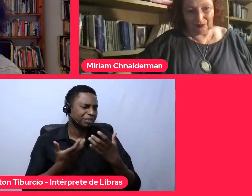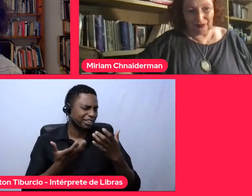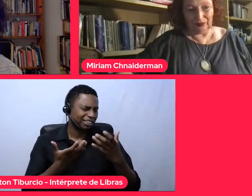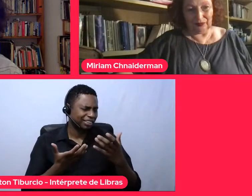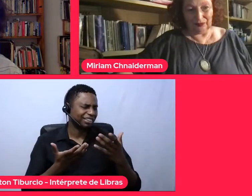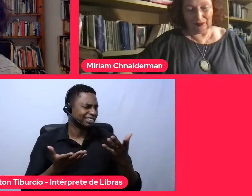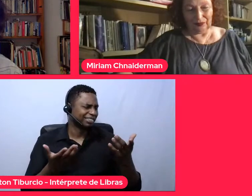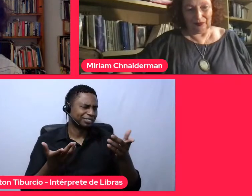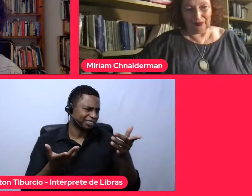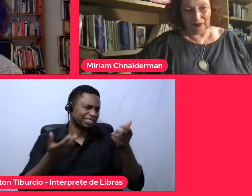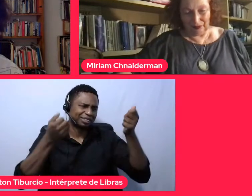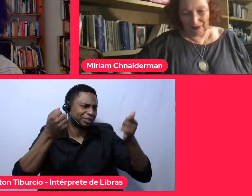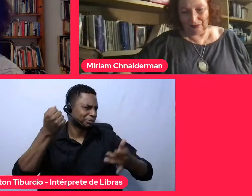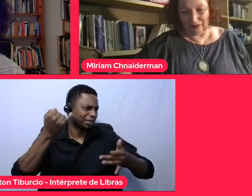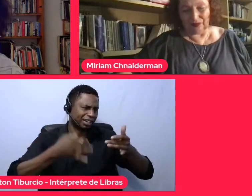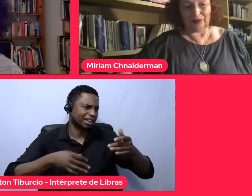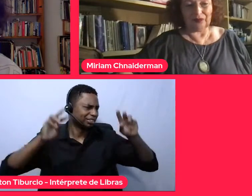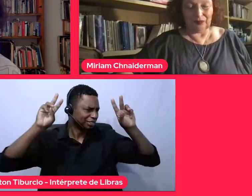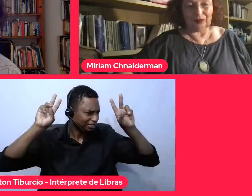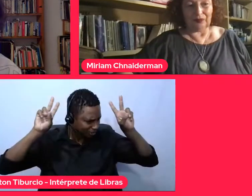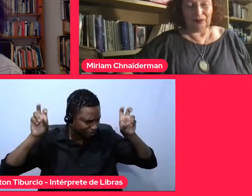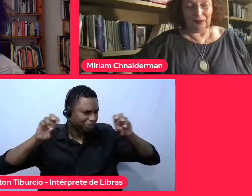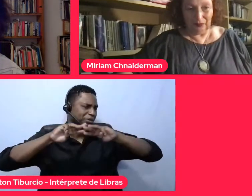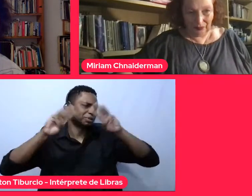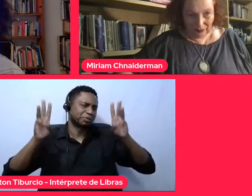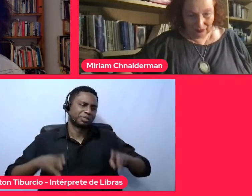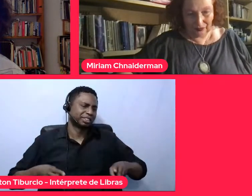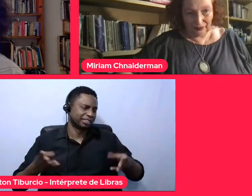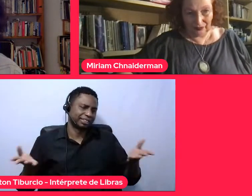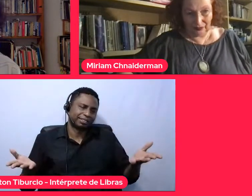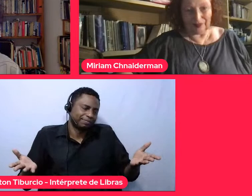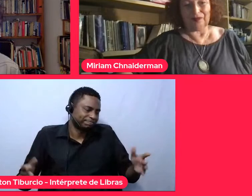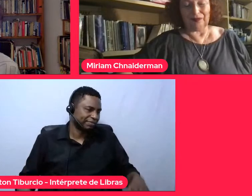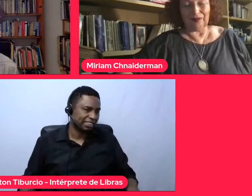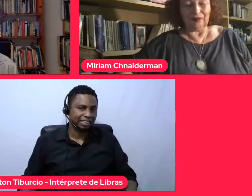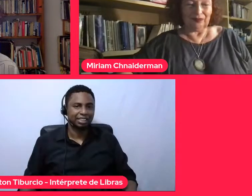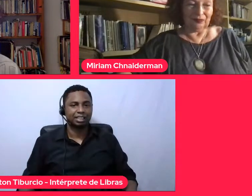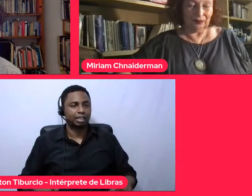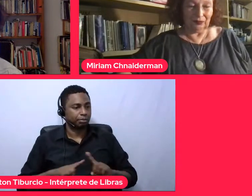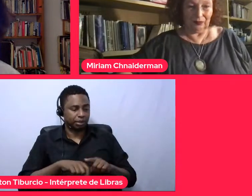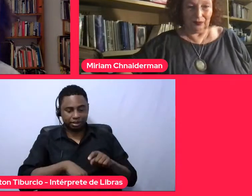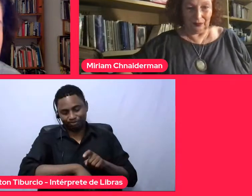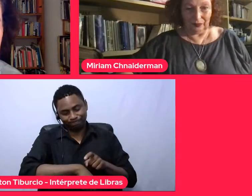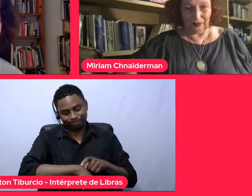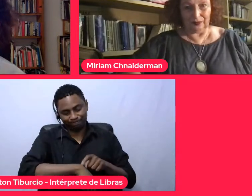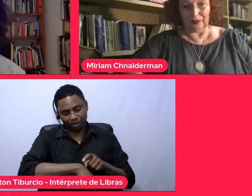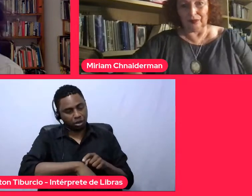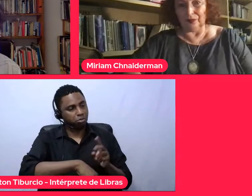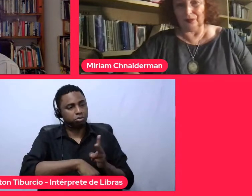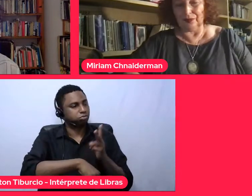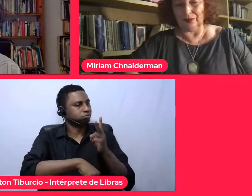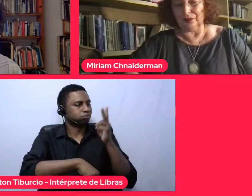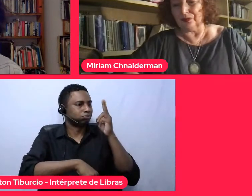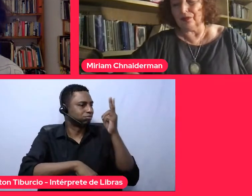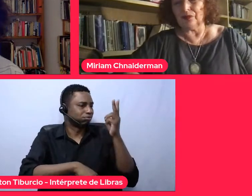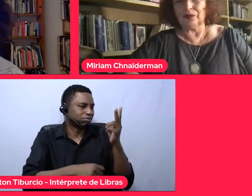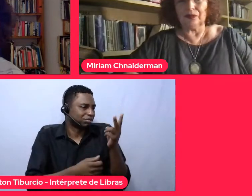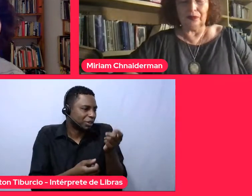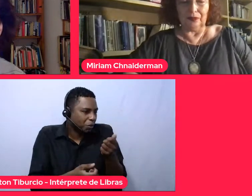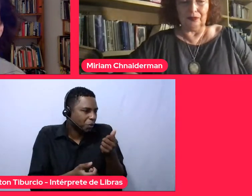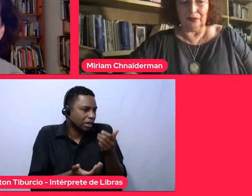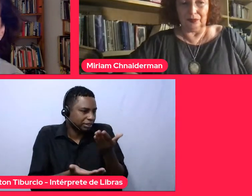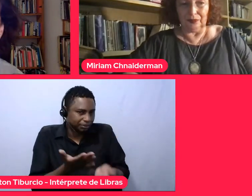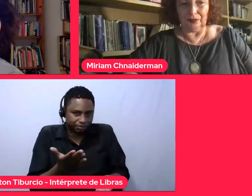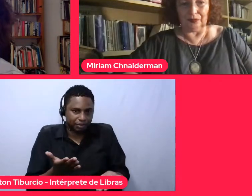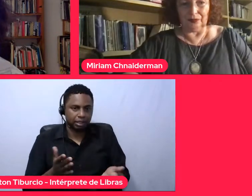sobre museus e tudo mais, a gente vai continuar conversando. Mas o nosso tempo está acabando, eu queria agradecer